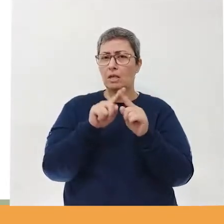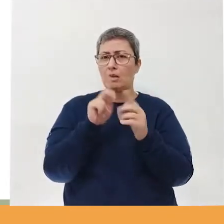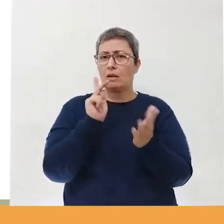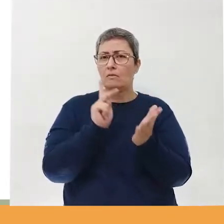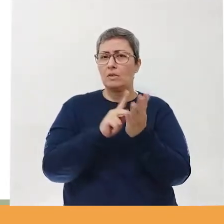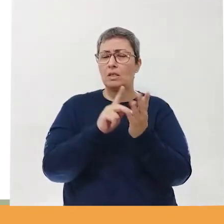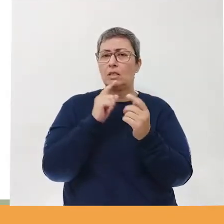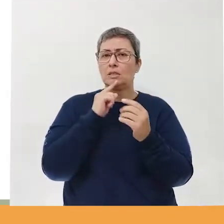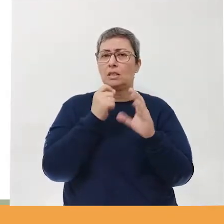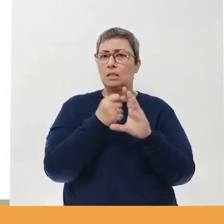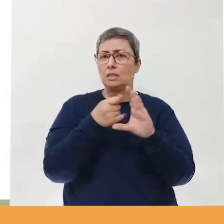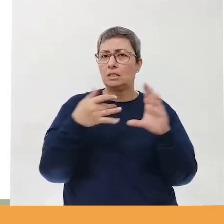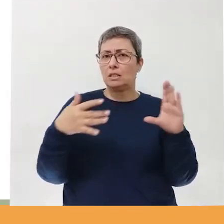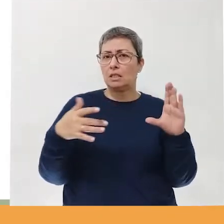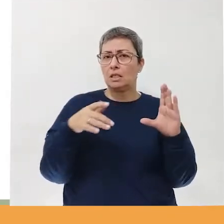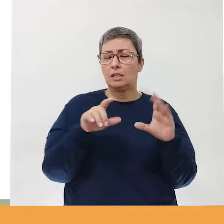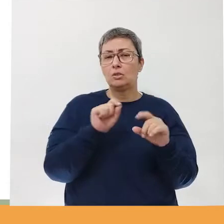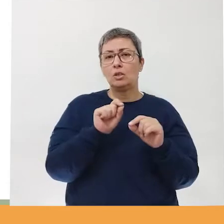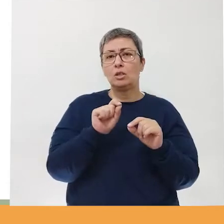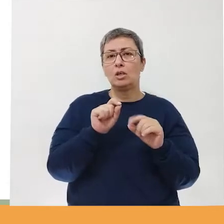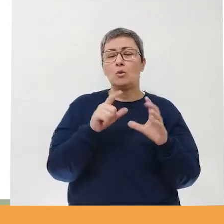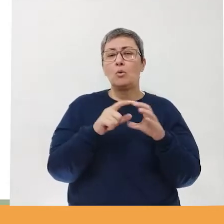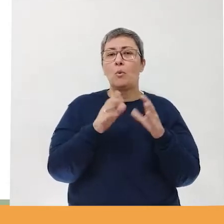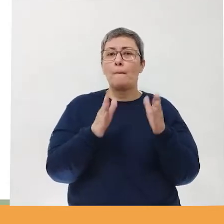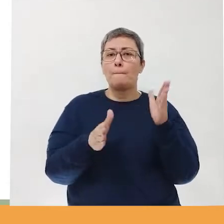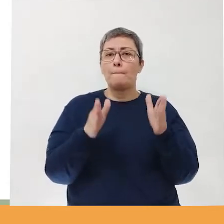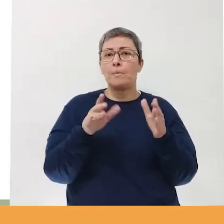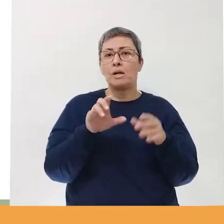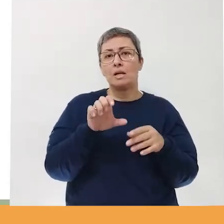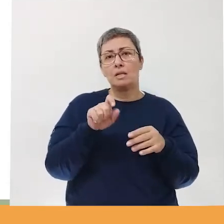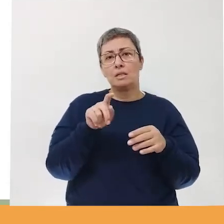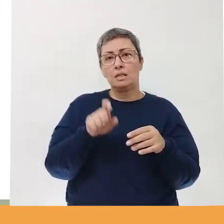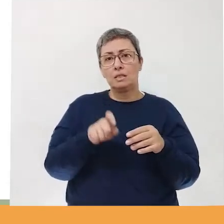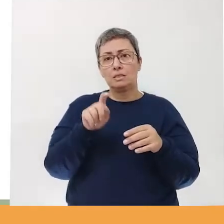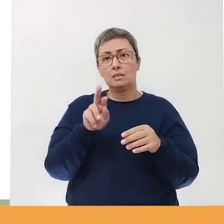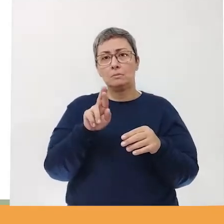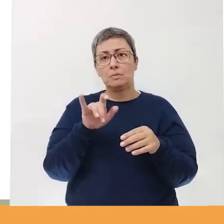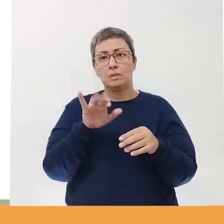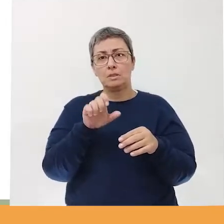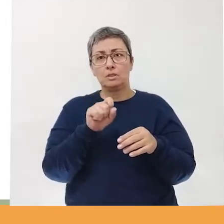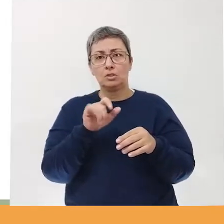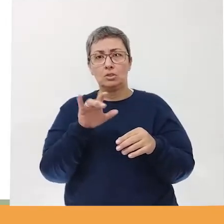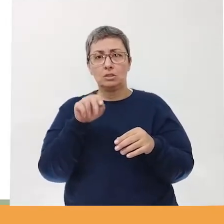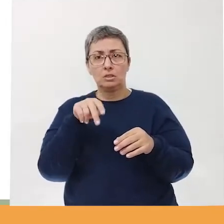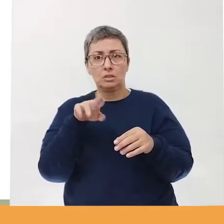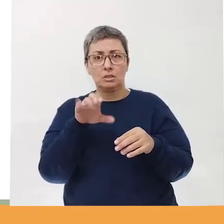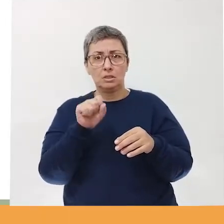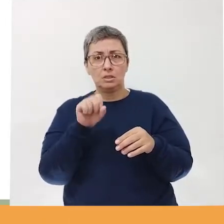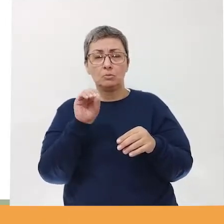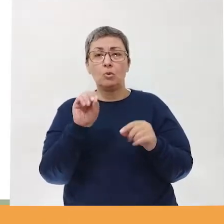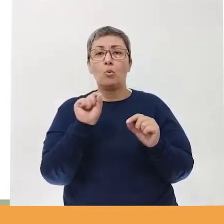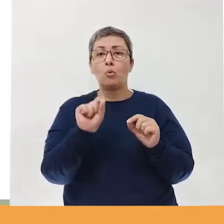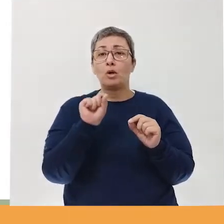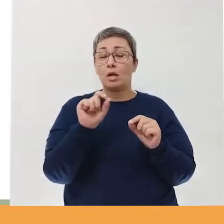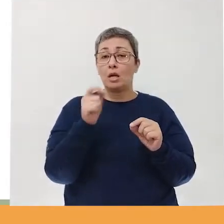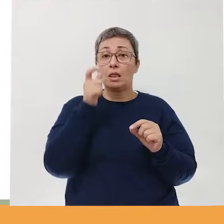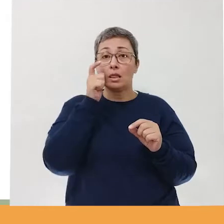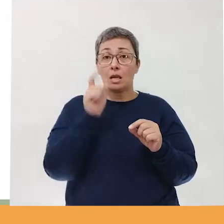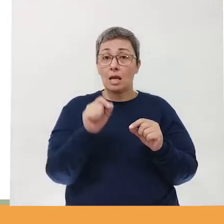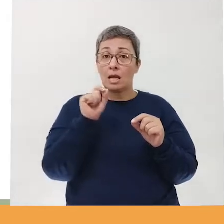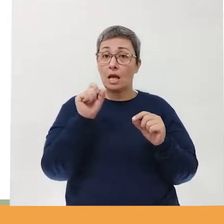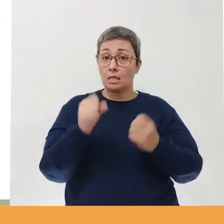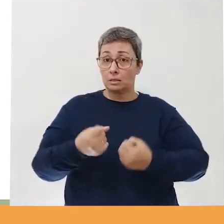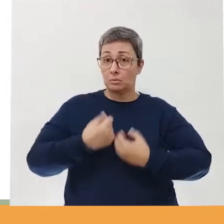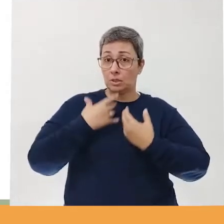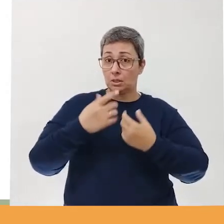isso é uma característica do expressionismo, onde o que interessa para o artista, para o expressionista, é a expressão das